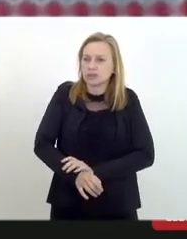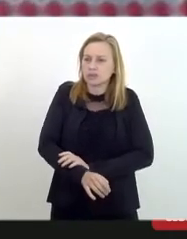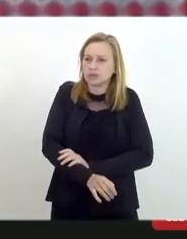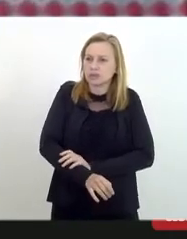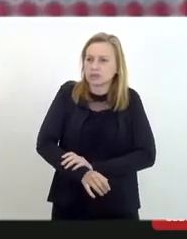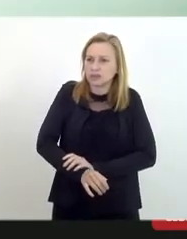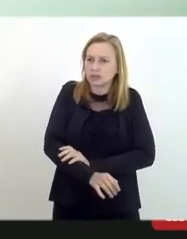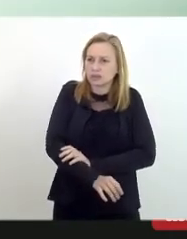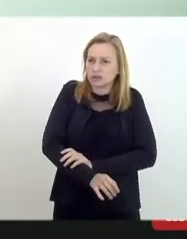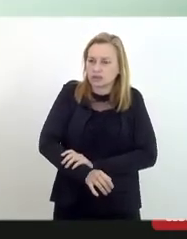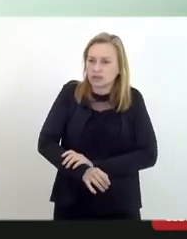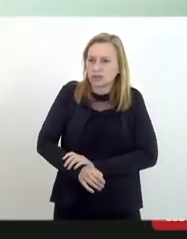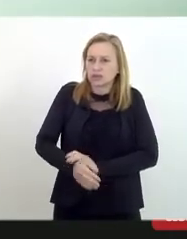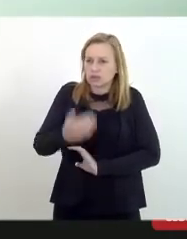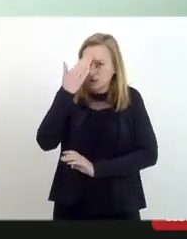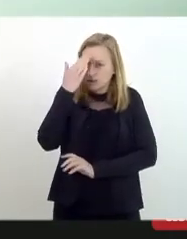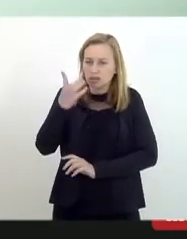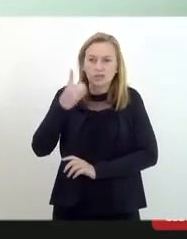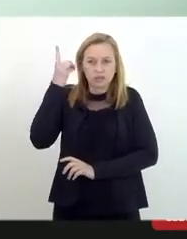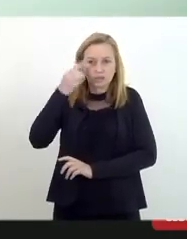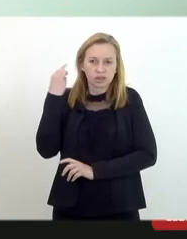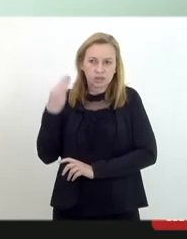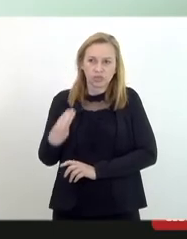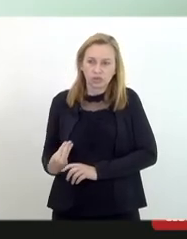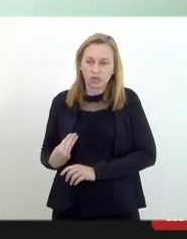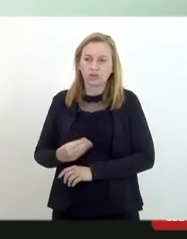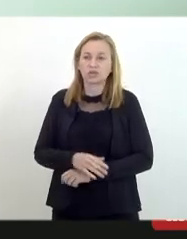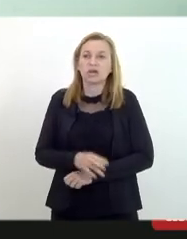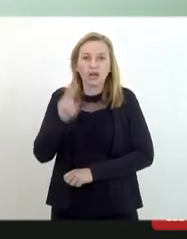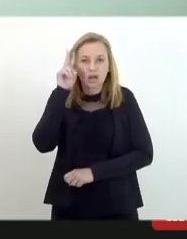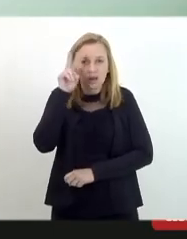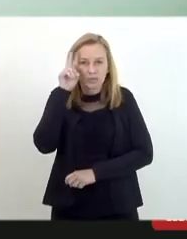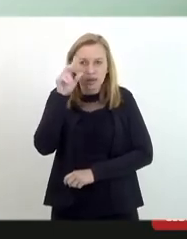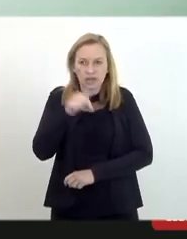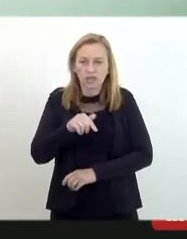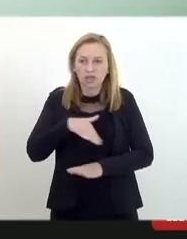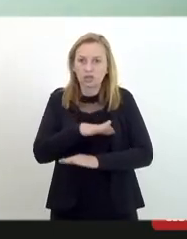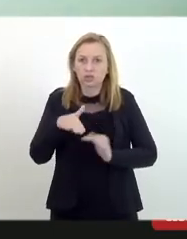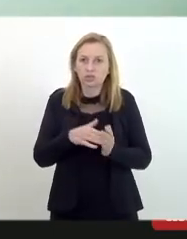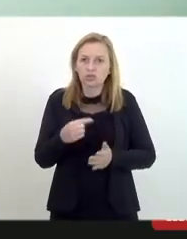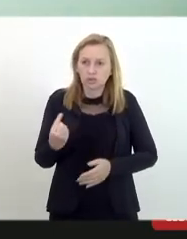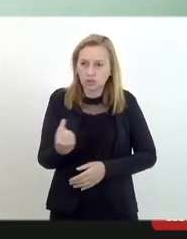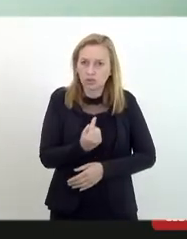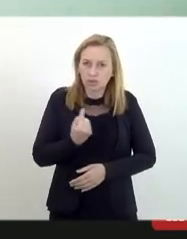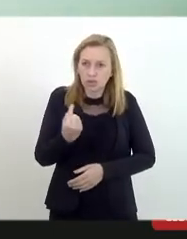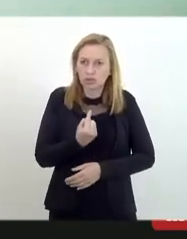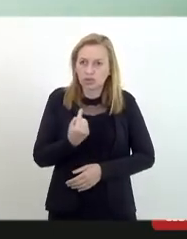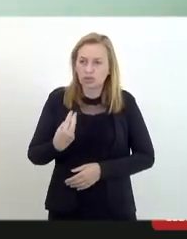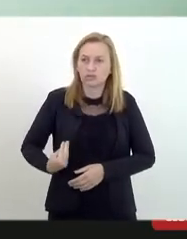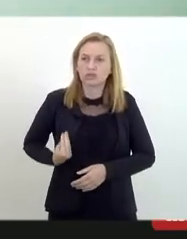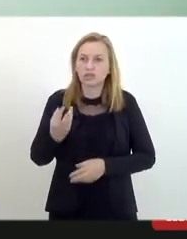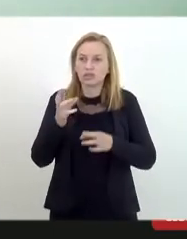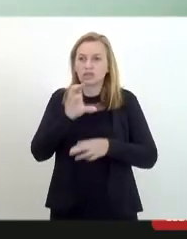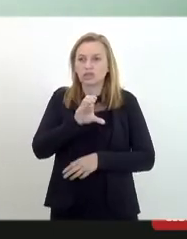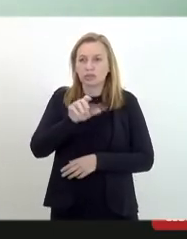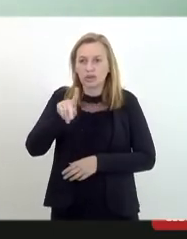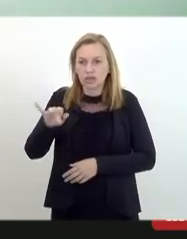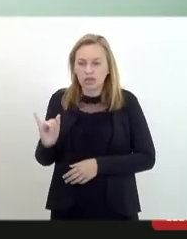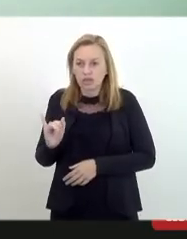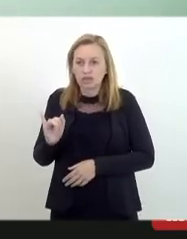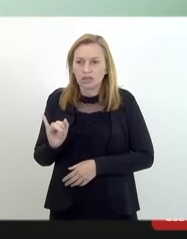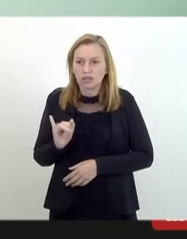agradecendo a deputada Mônica Francisco vamos lembrar aqui que todos nós que estamos presentes nessa CPI